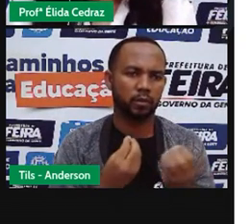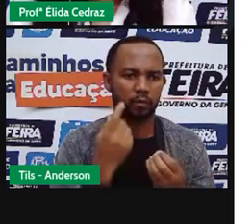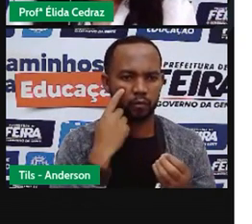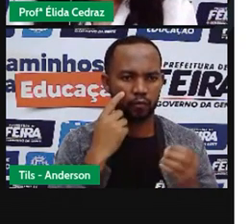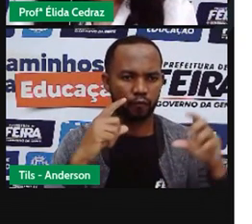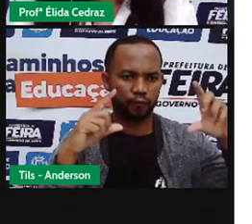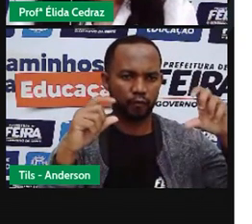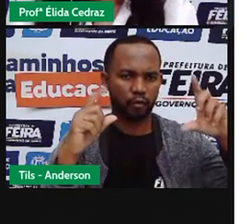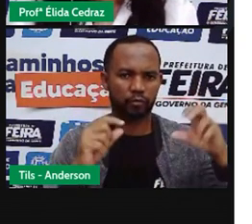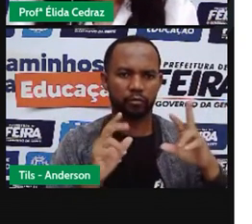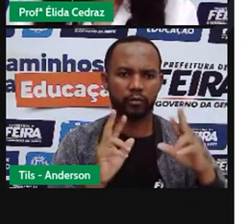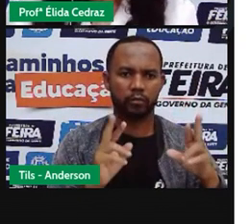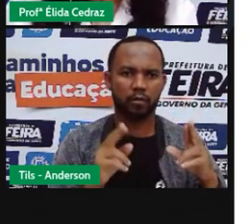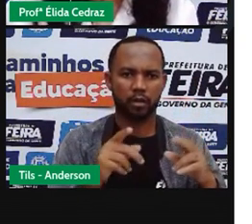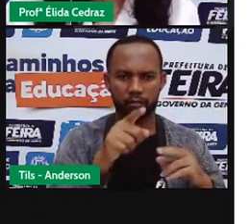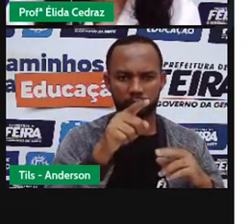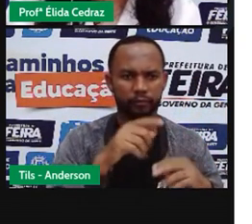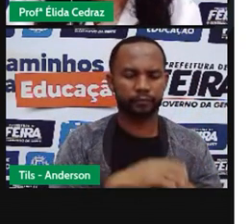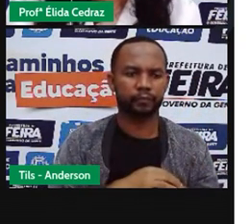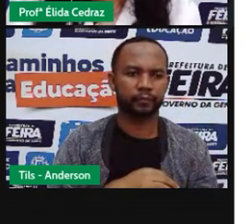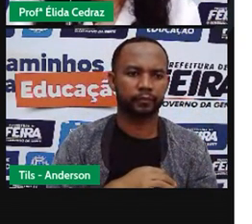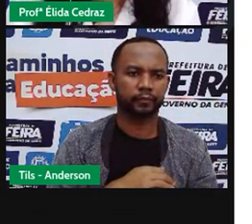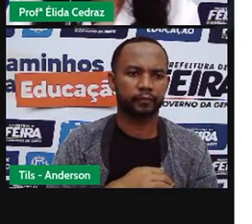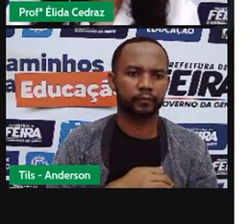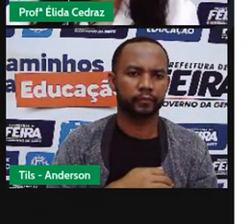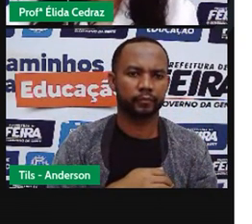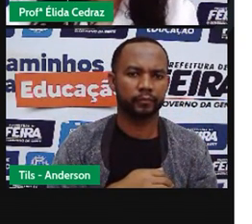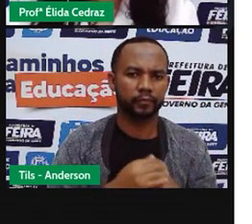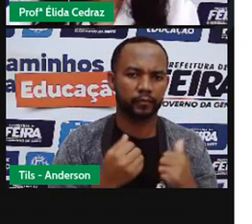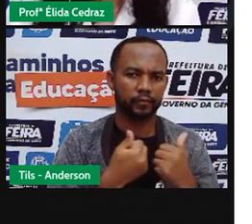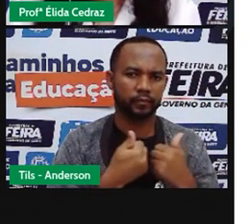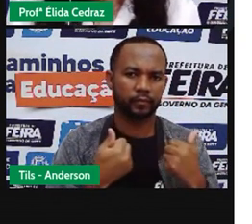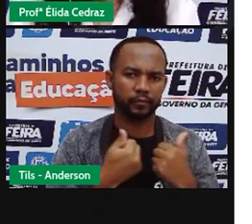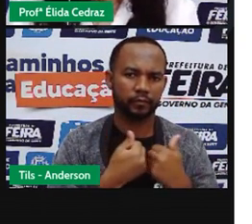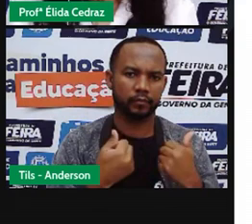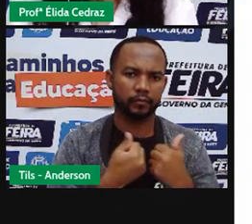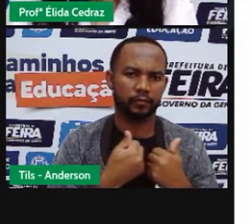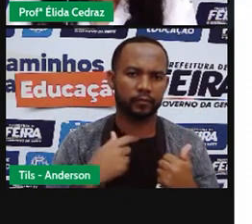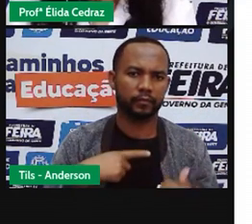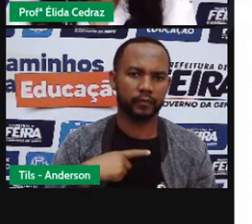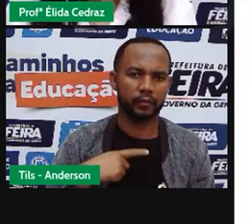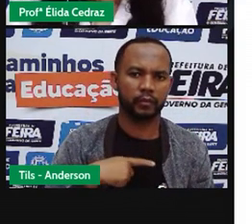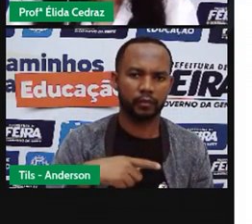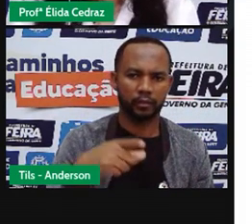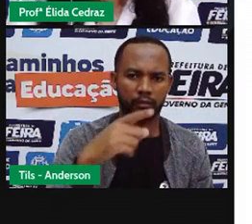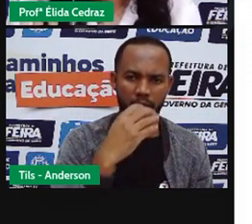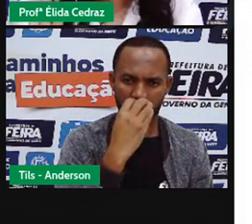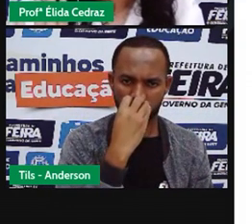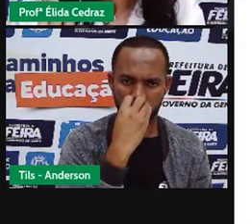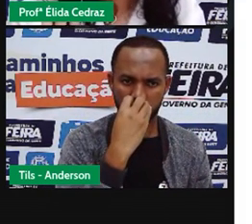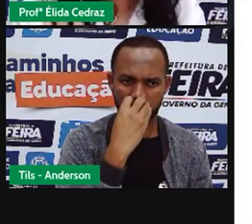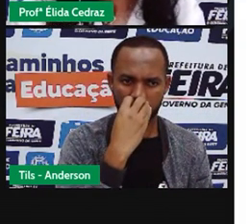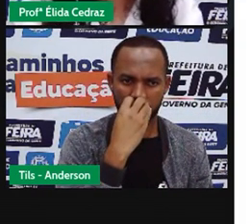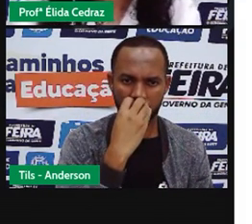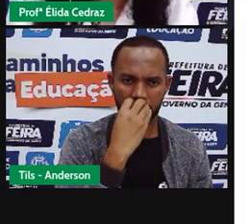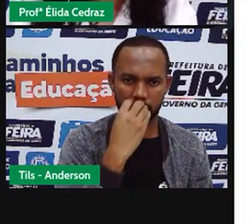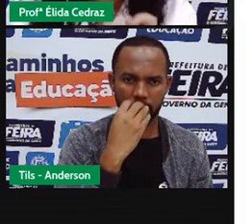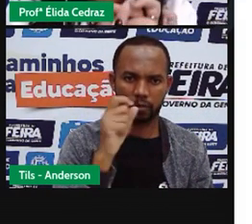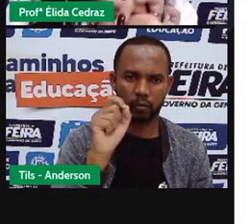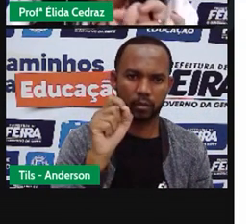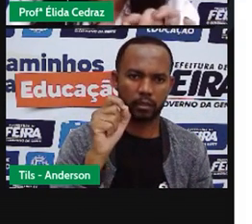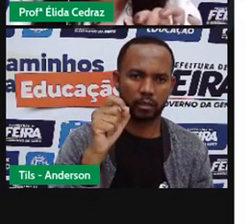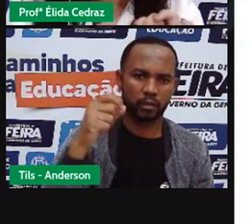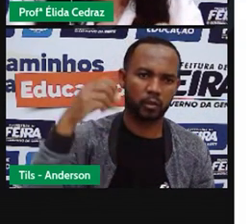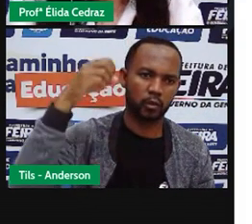imagem do dinossauro. E aqui ao lado, nós temos um cachorrinho recebendo uma fonte de luz